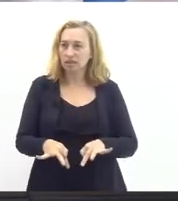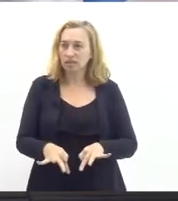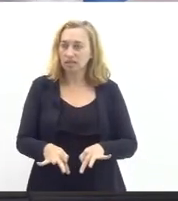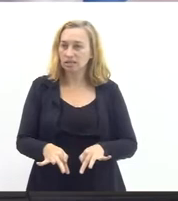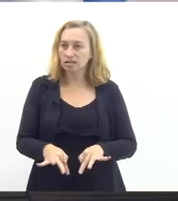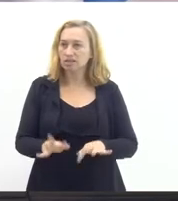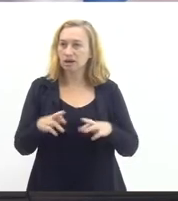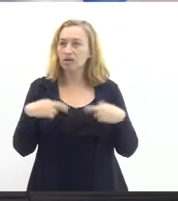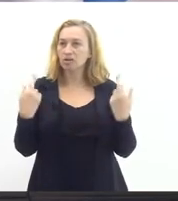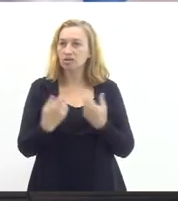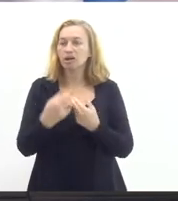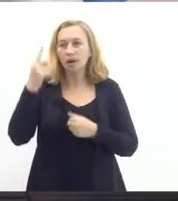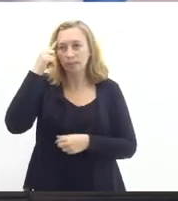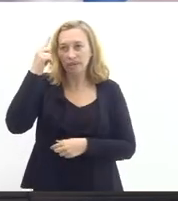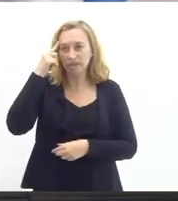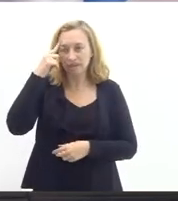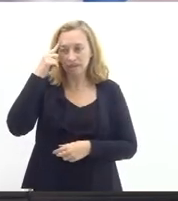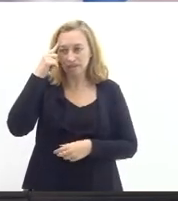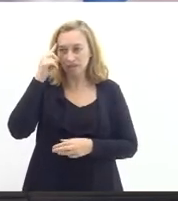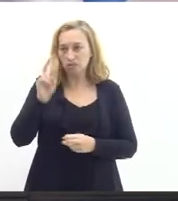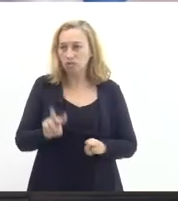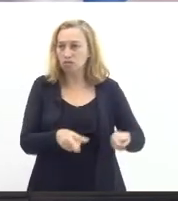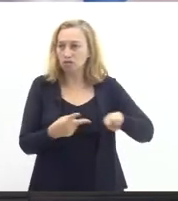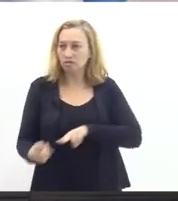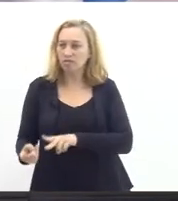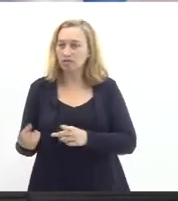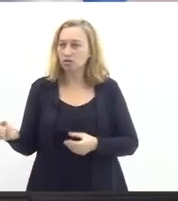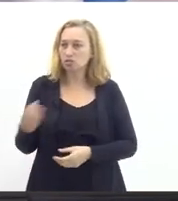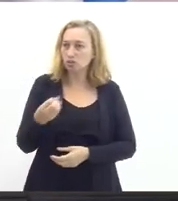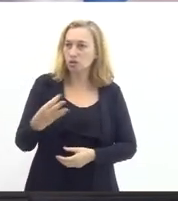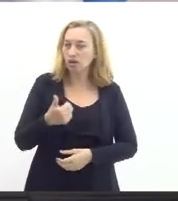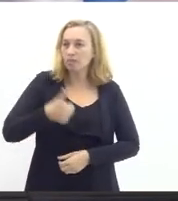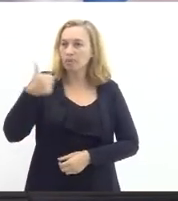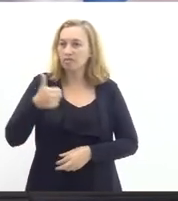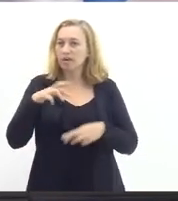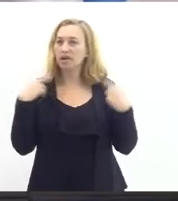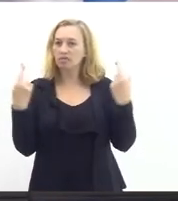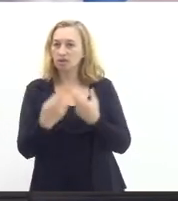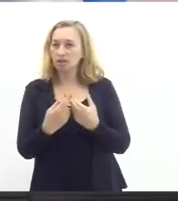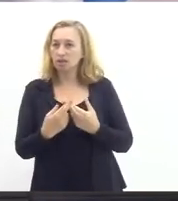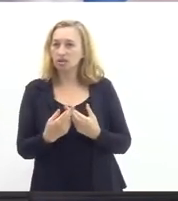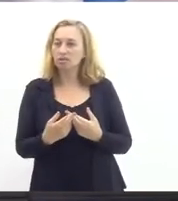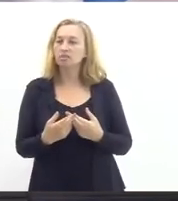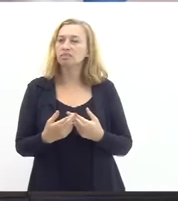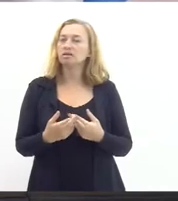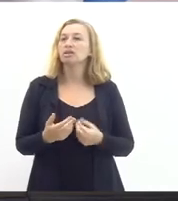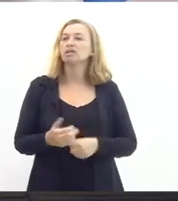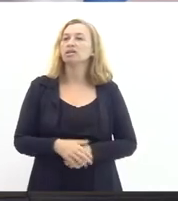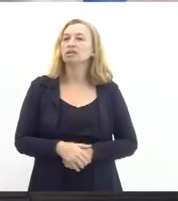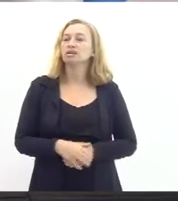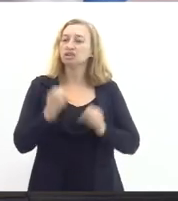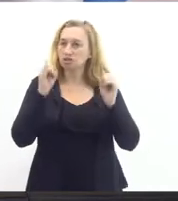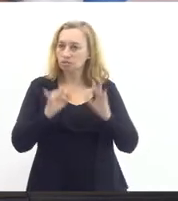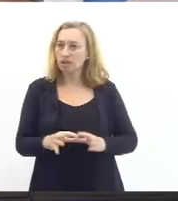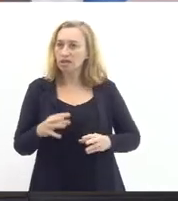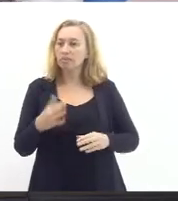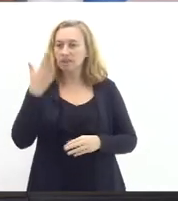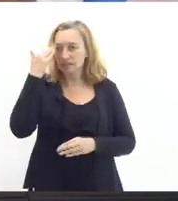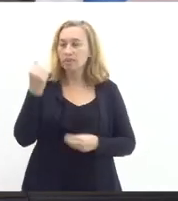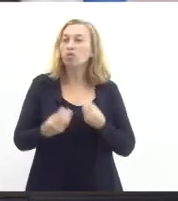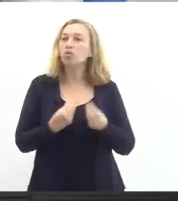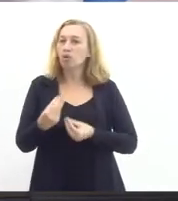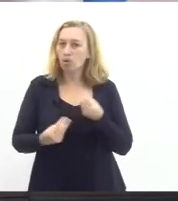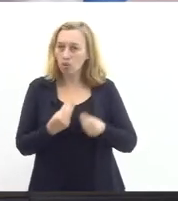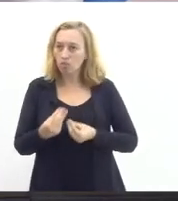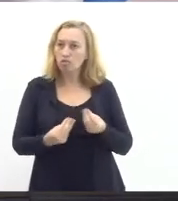a audiência a pensão dos possíveis encaminhamentos tá bom como é a primeira audiência aqui que é né que participa explicar para poder saber que vai